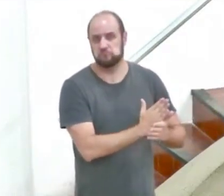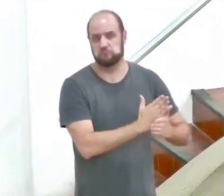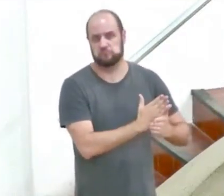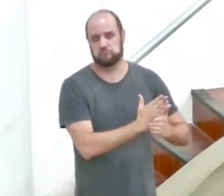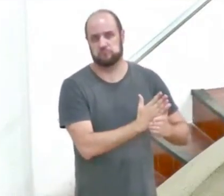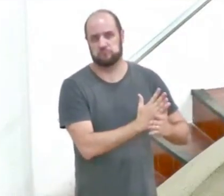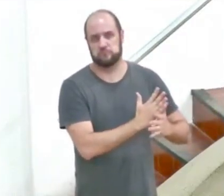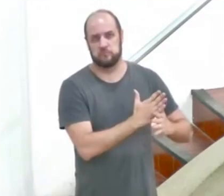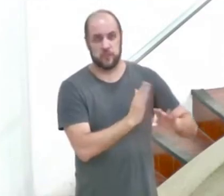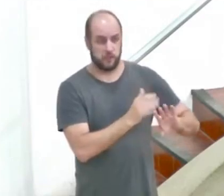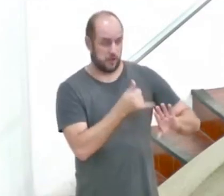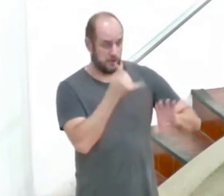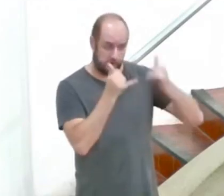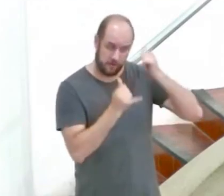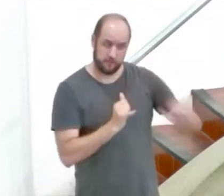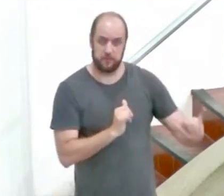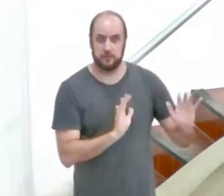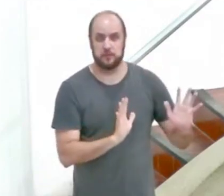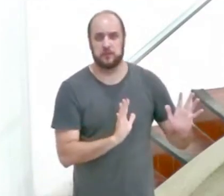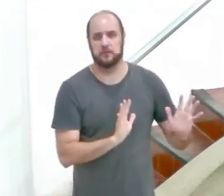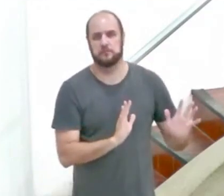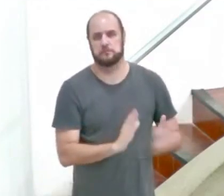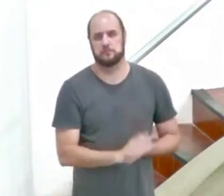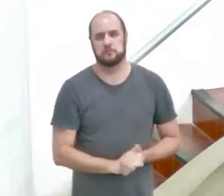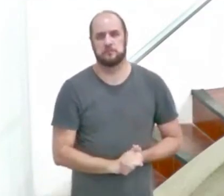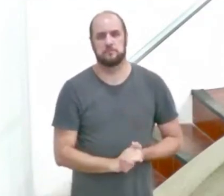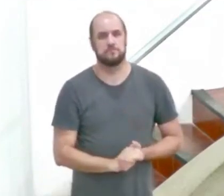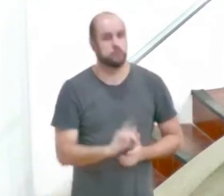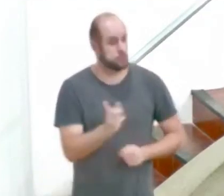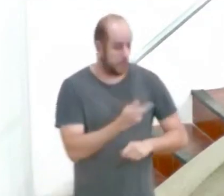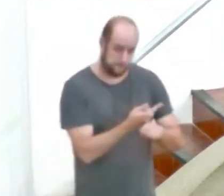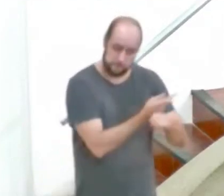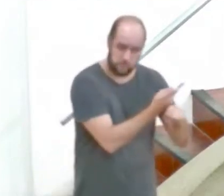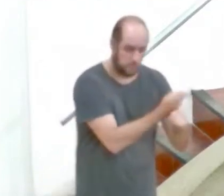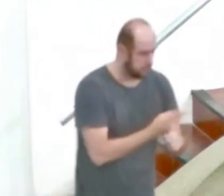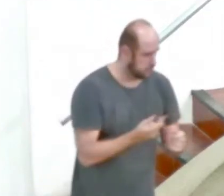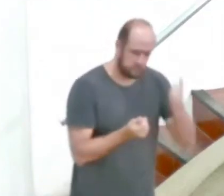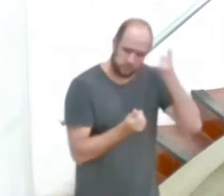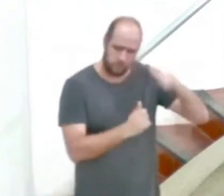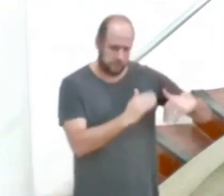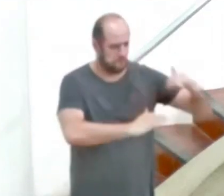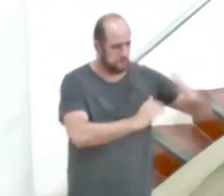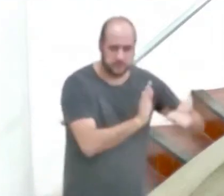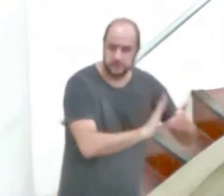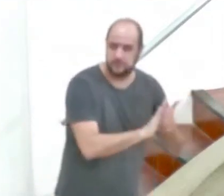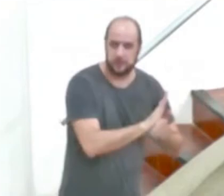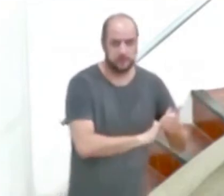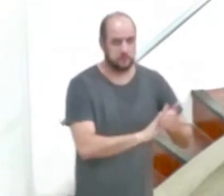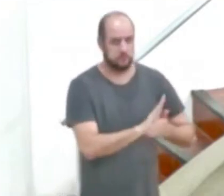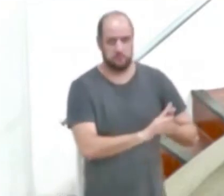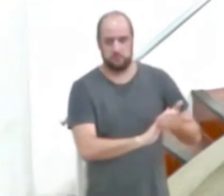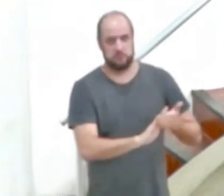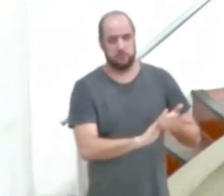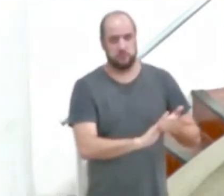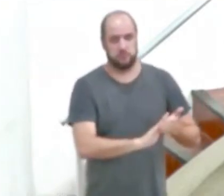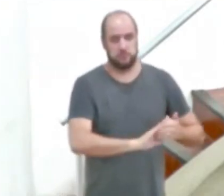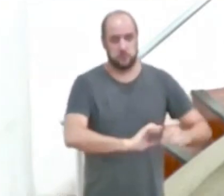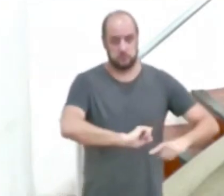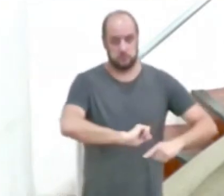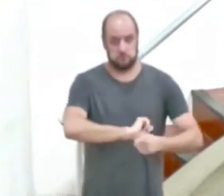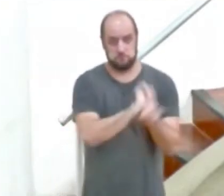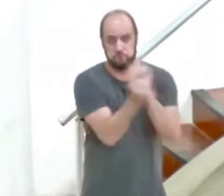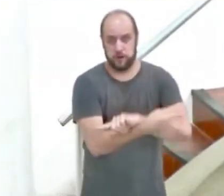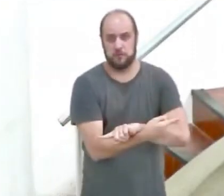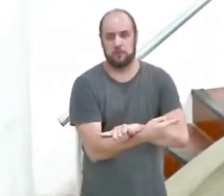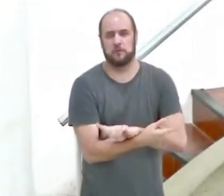abster-se de alguma coisa, não buscar, não realizar, pelo contrário, pegar esta